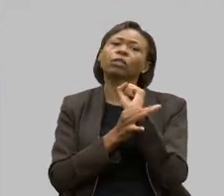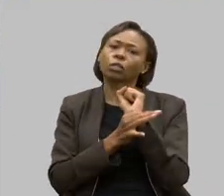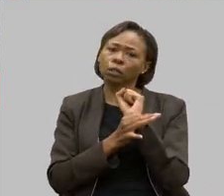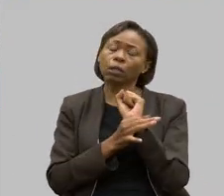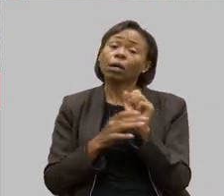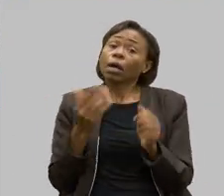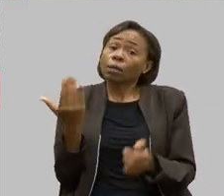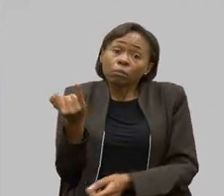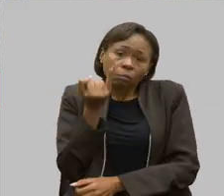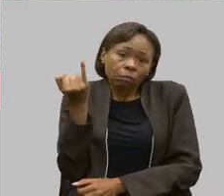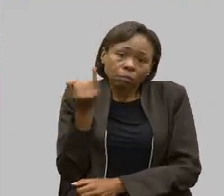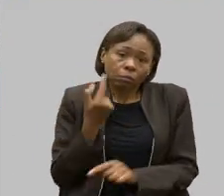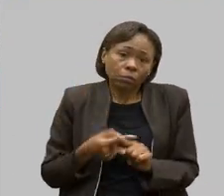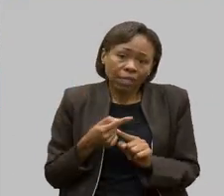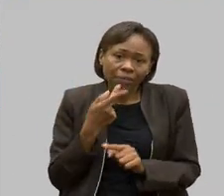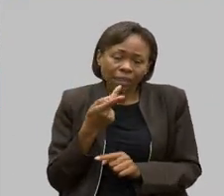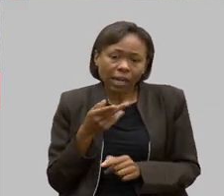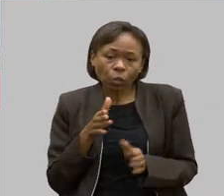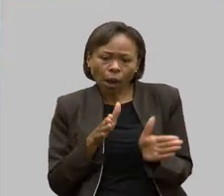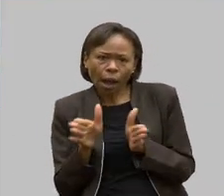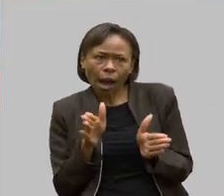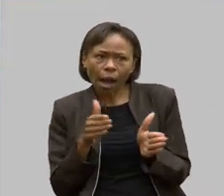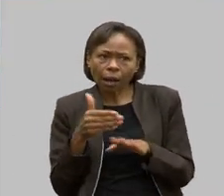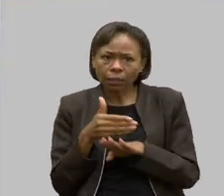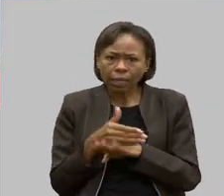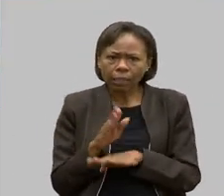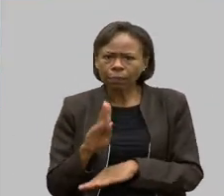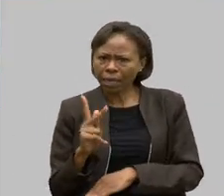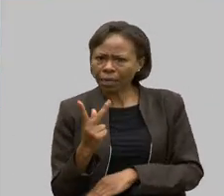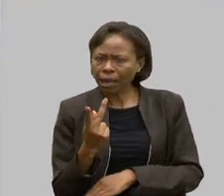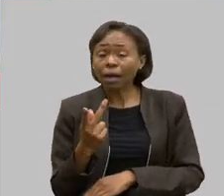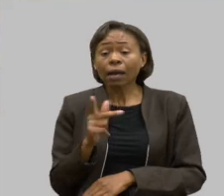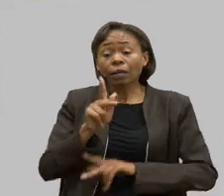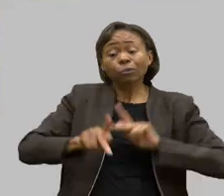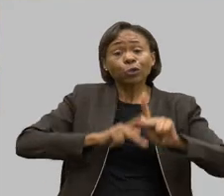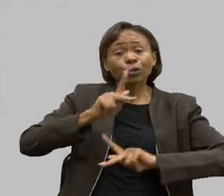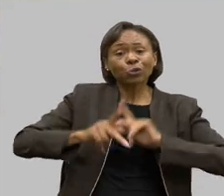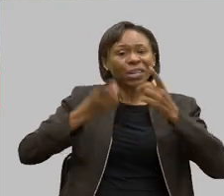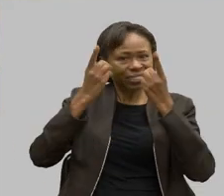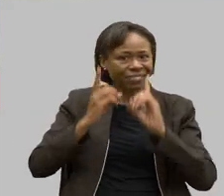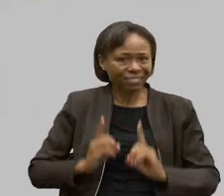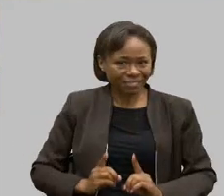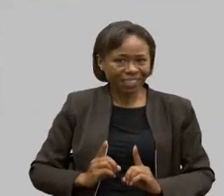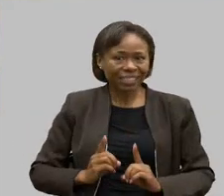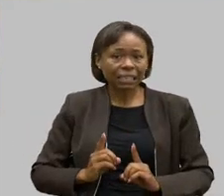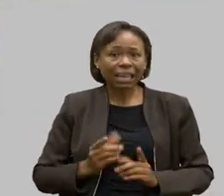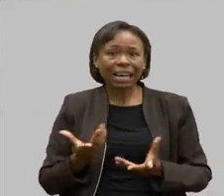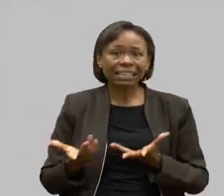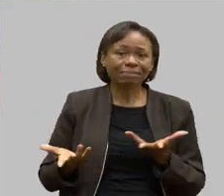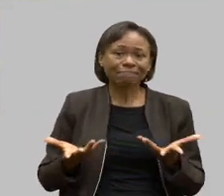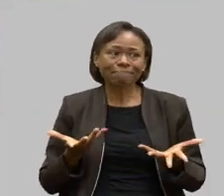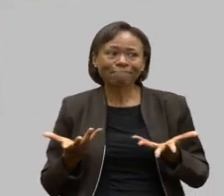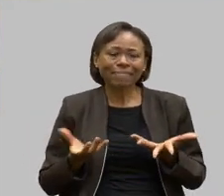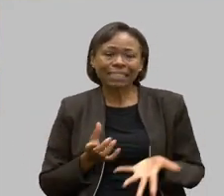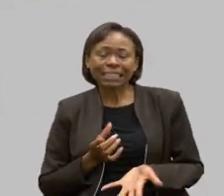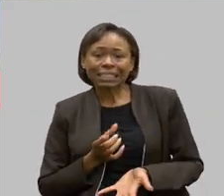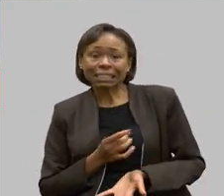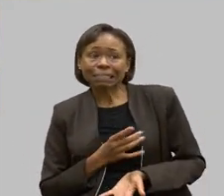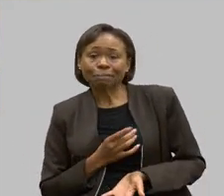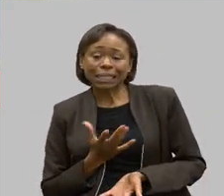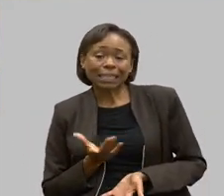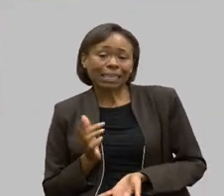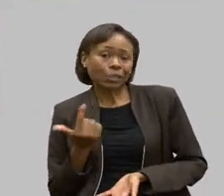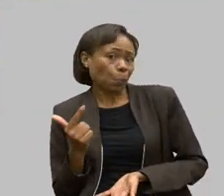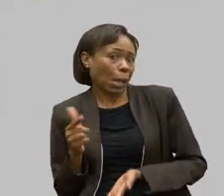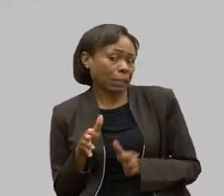a gente fala sobre o acesso à BH no primeiro momento, as pessoas com deficiência ficam com receio de não ser efetivamente acessível